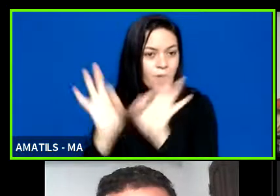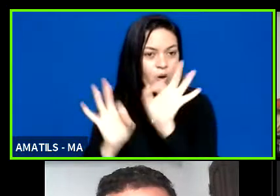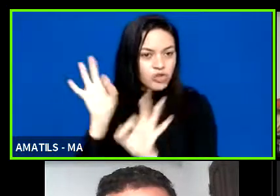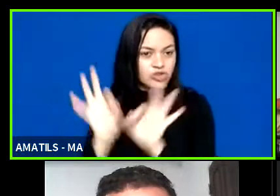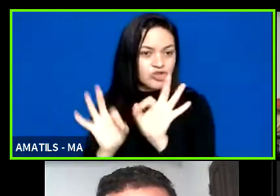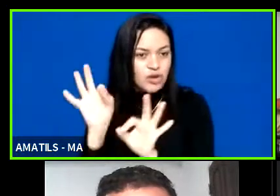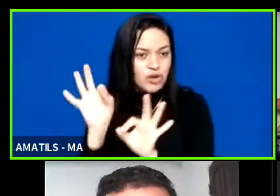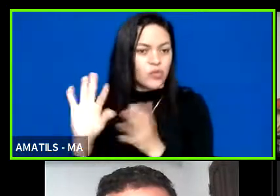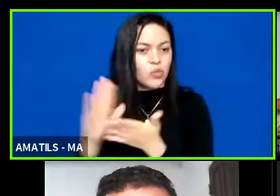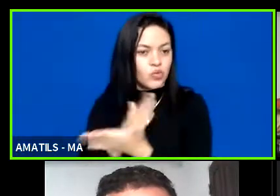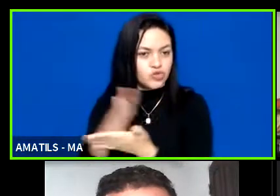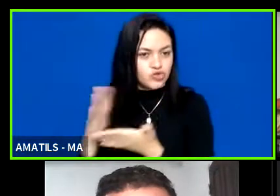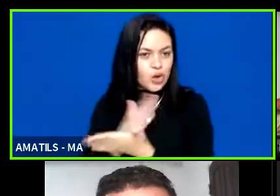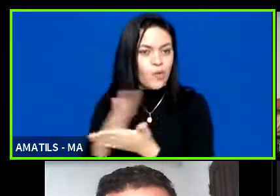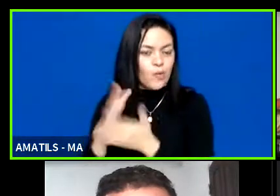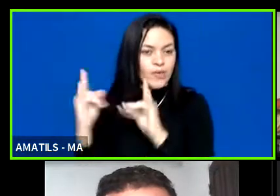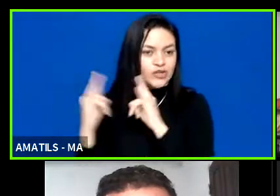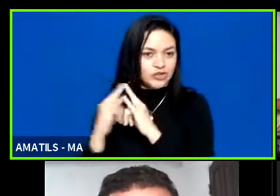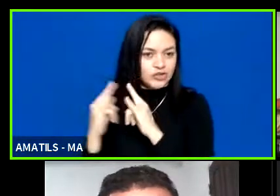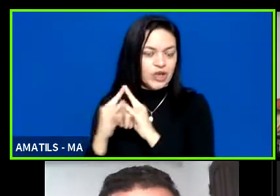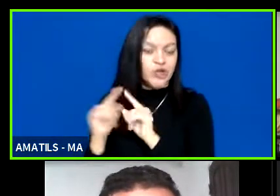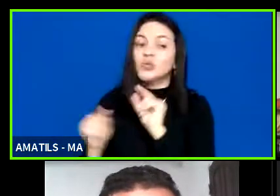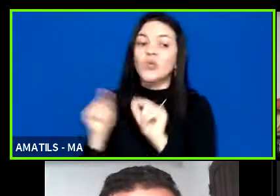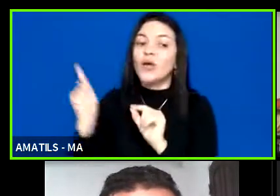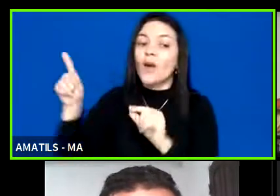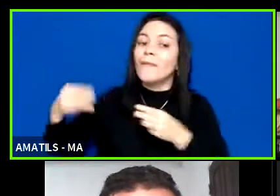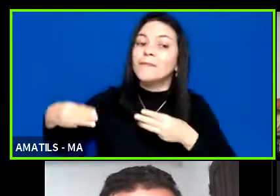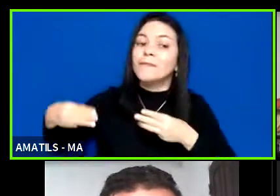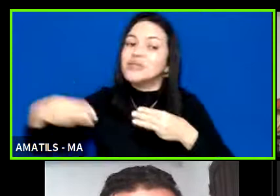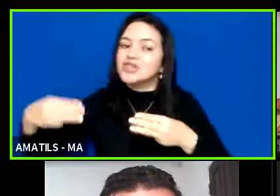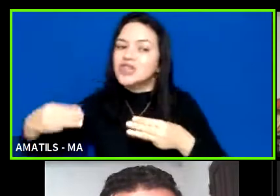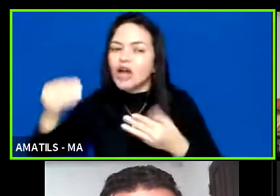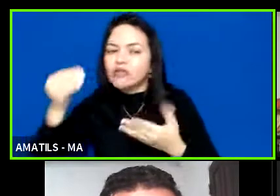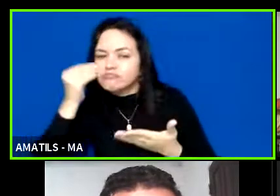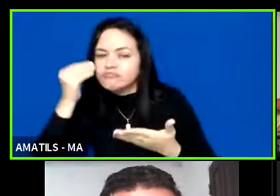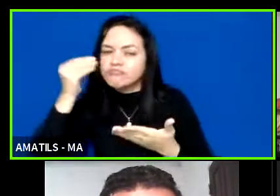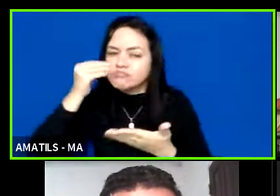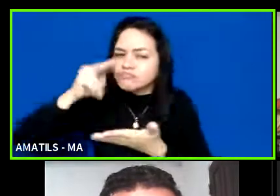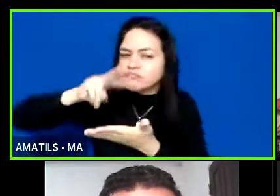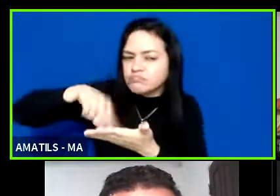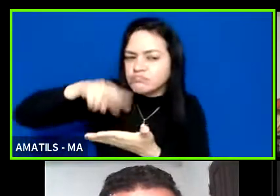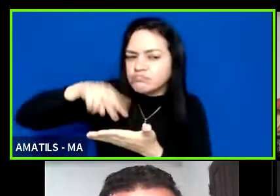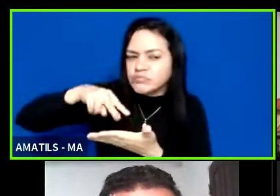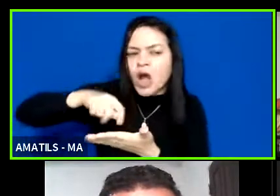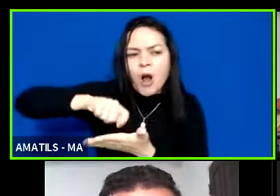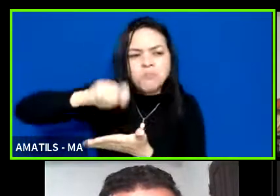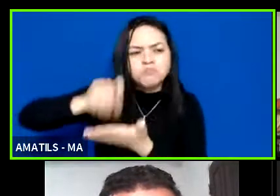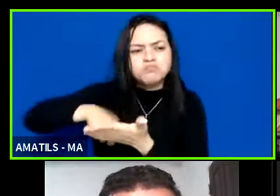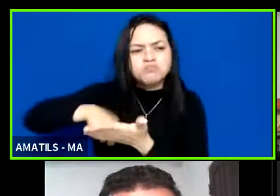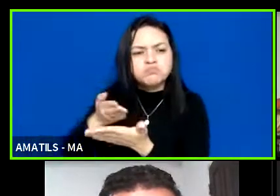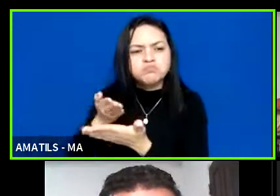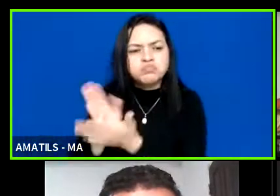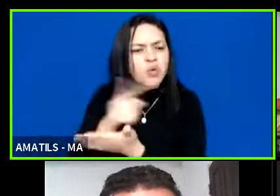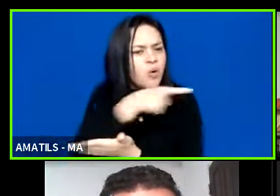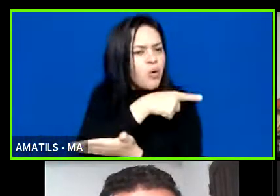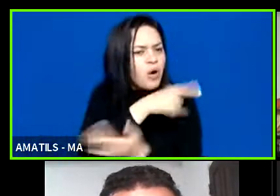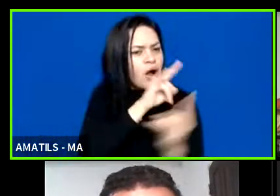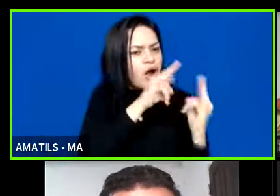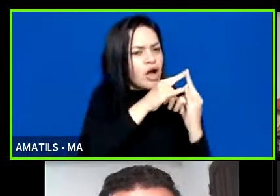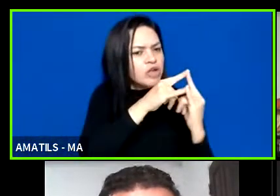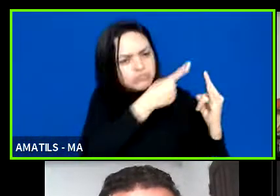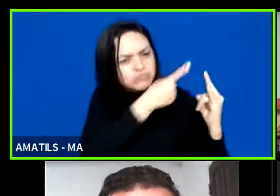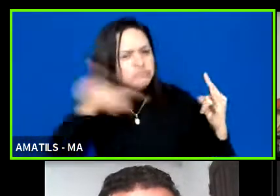estuda o que está sendo apresentado, sendo aprovado, dá autorização a essa entidade de ir atrás dos apoiadores,